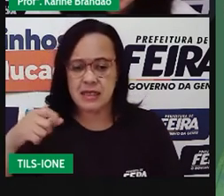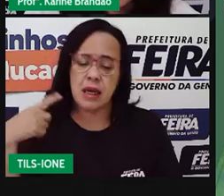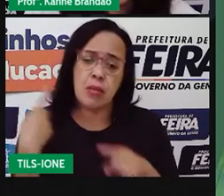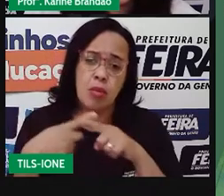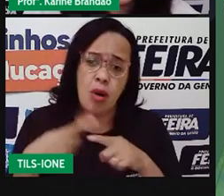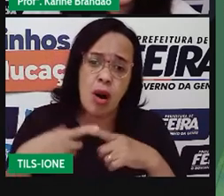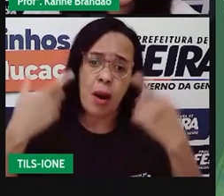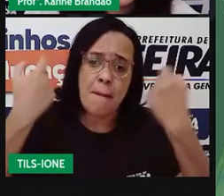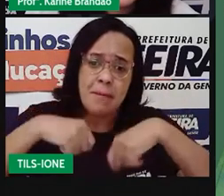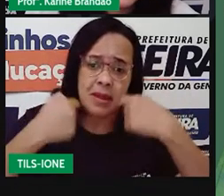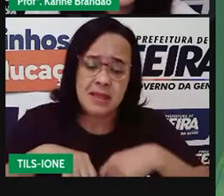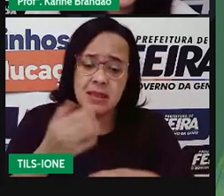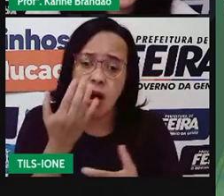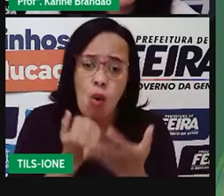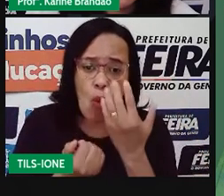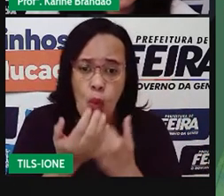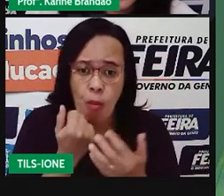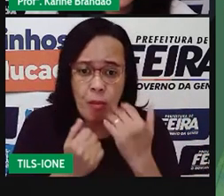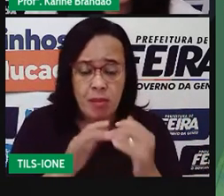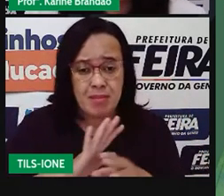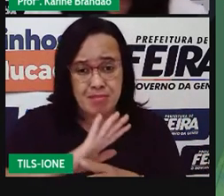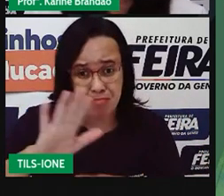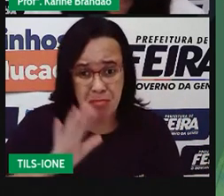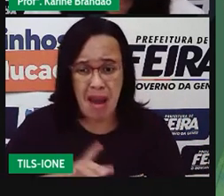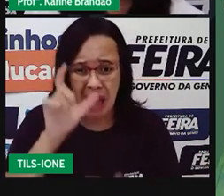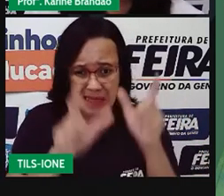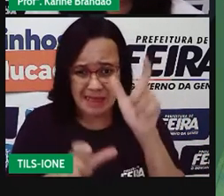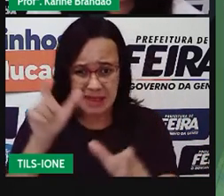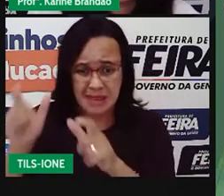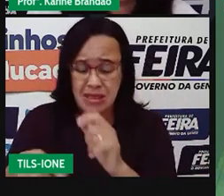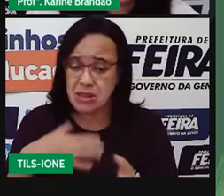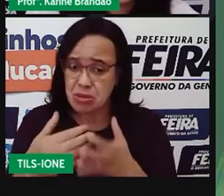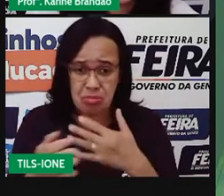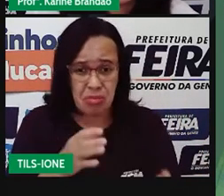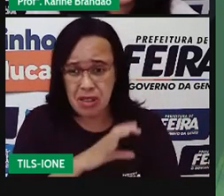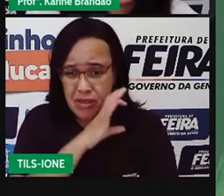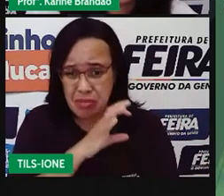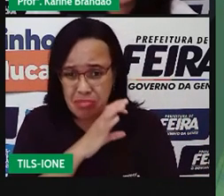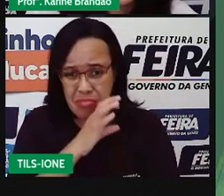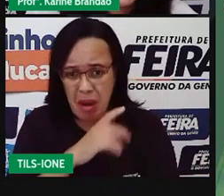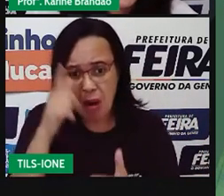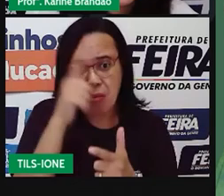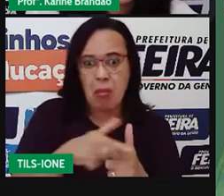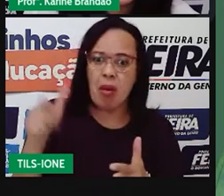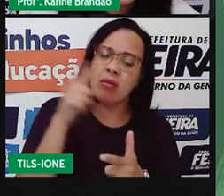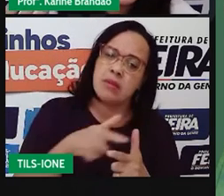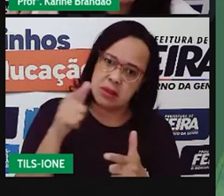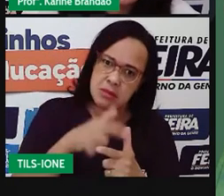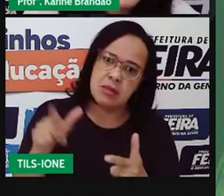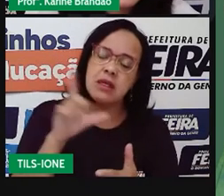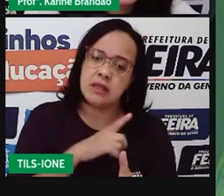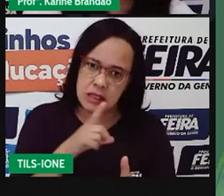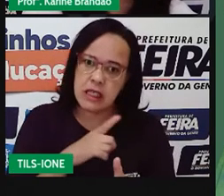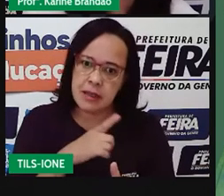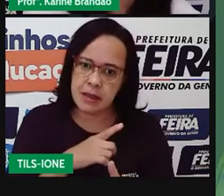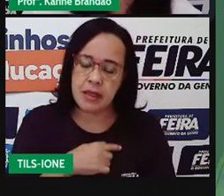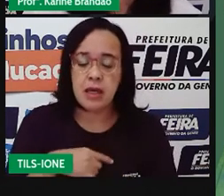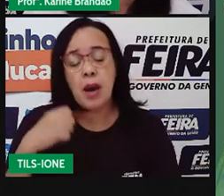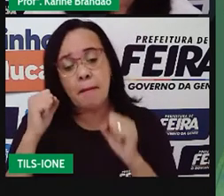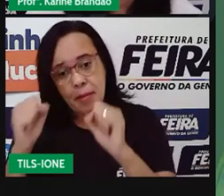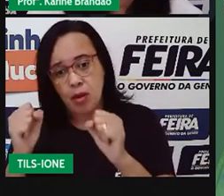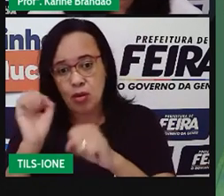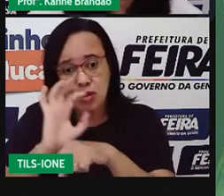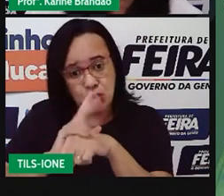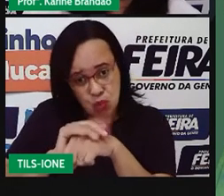alimentação, de nutrição e desenvolvimento, prejudicando o seu hospedeiro. Certo? Abelhas, às vezes,